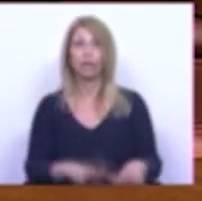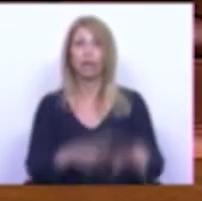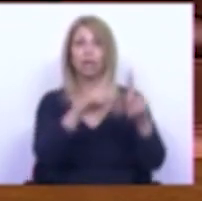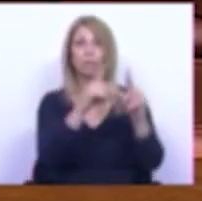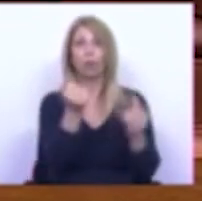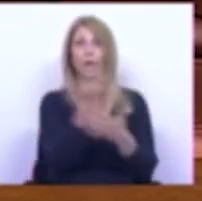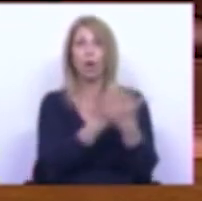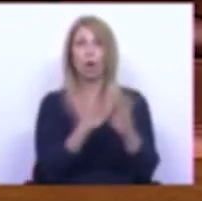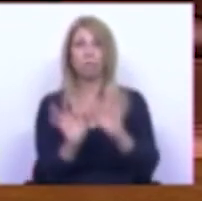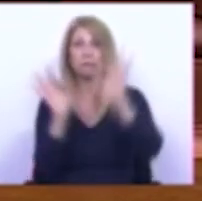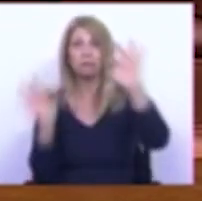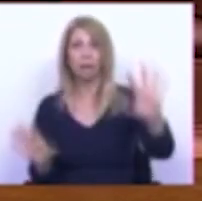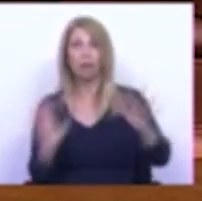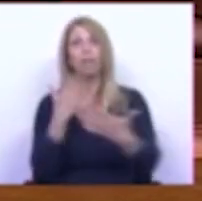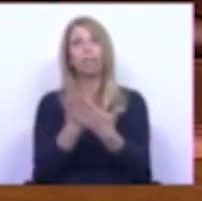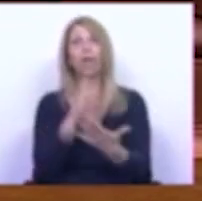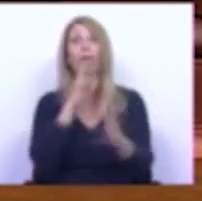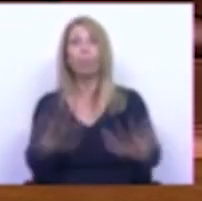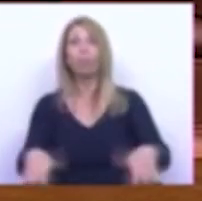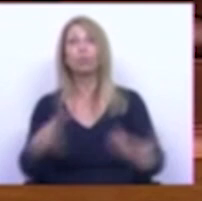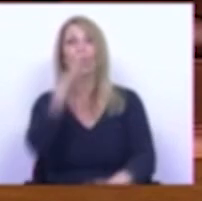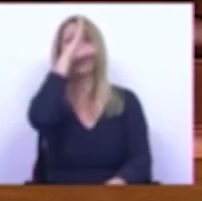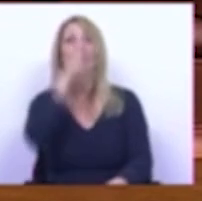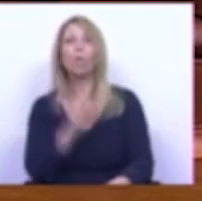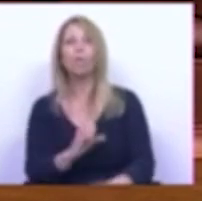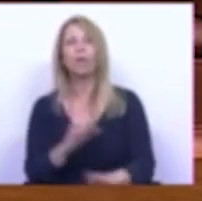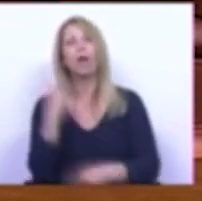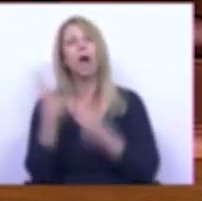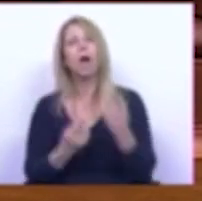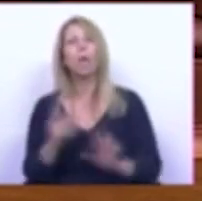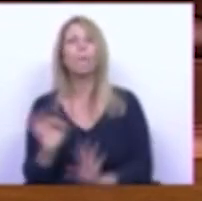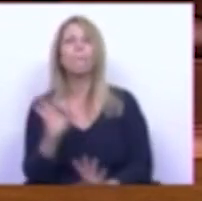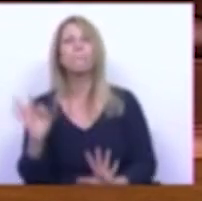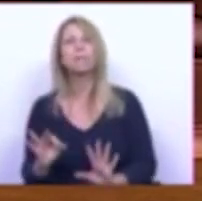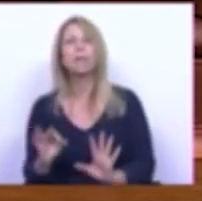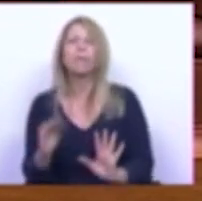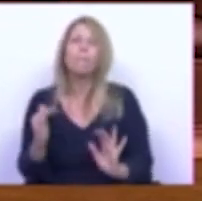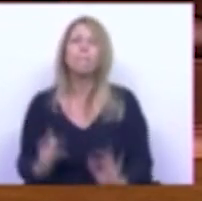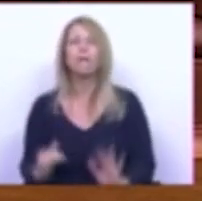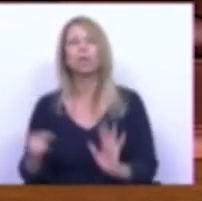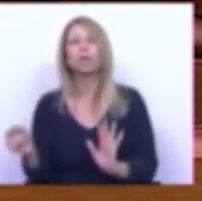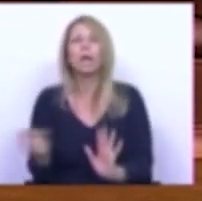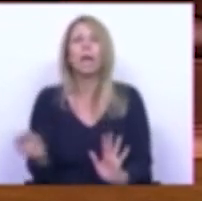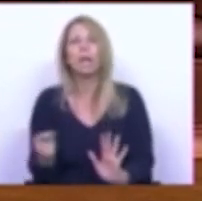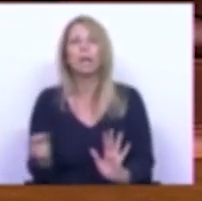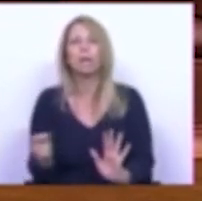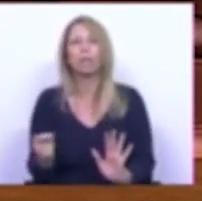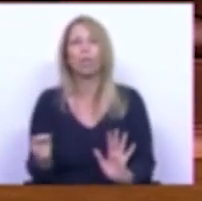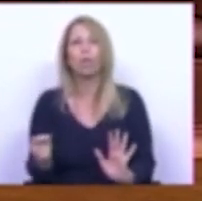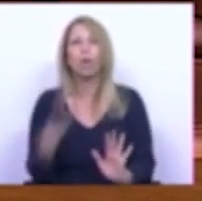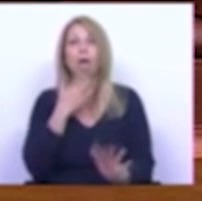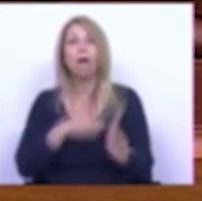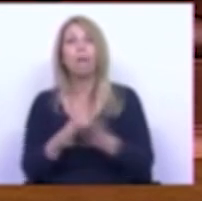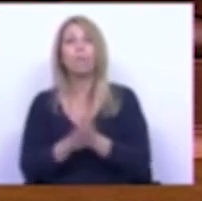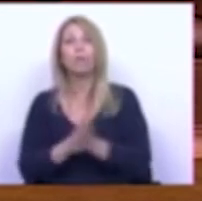dimensão permite ao Governo agitar alguns rácios menos negativos quando pouco tem que fazer para